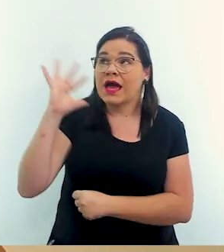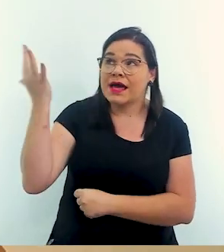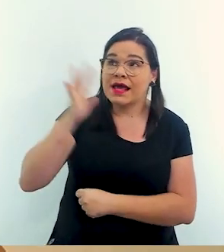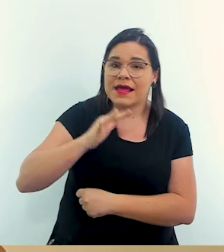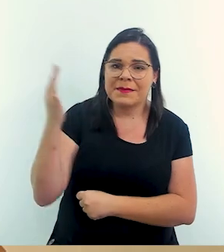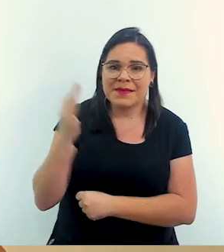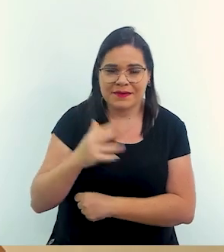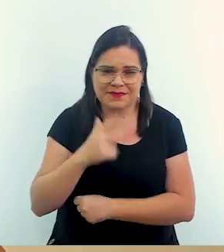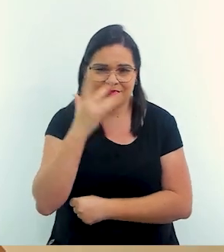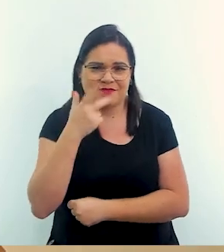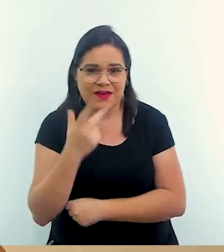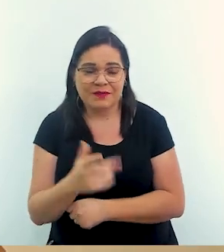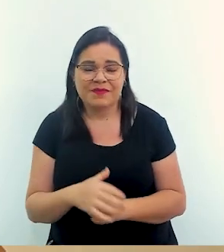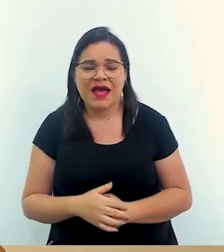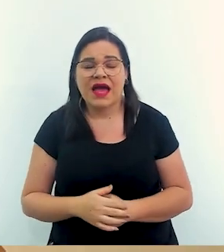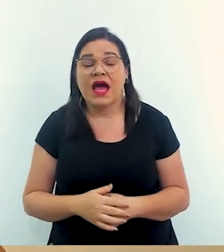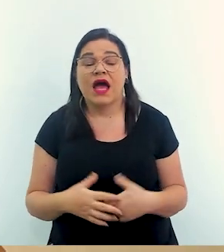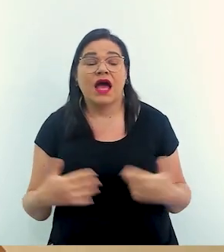clima. Essa história